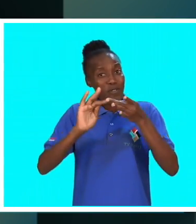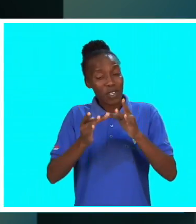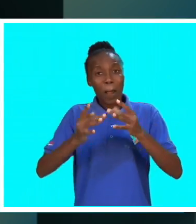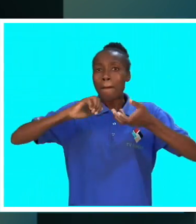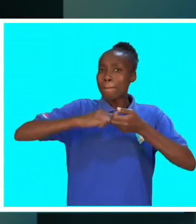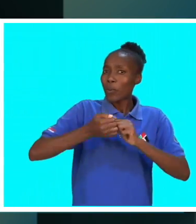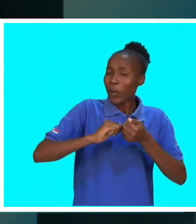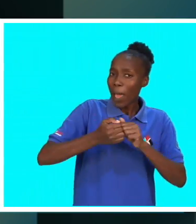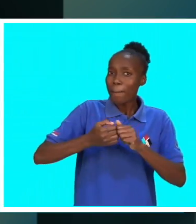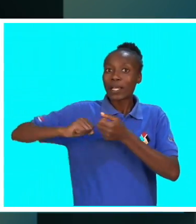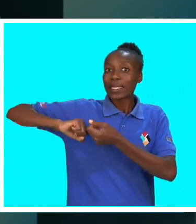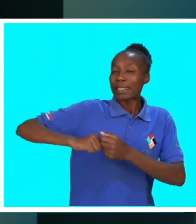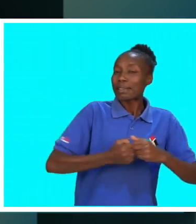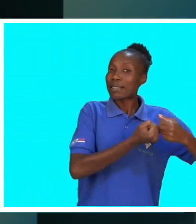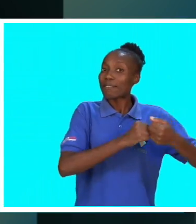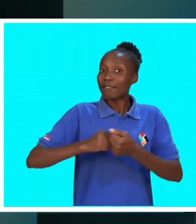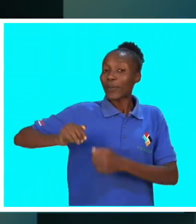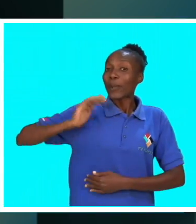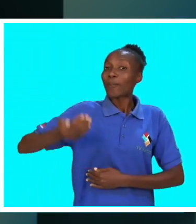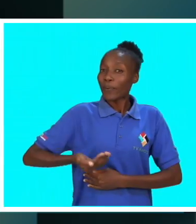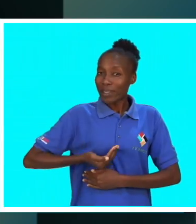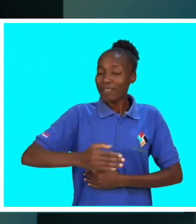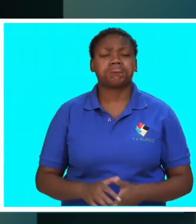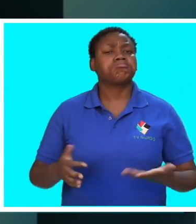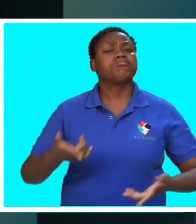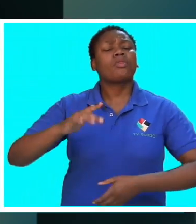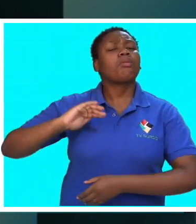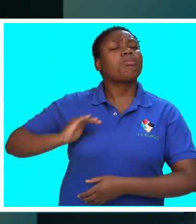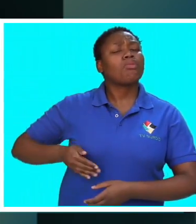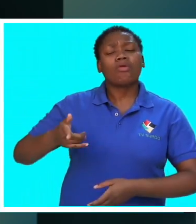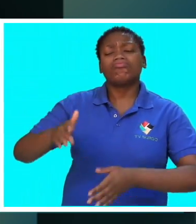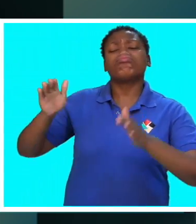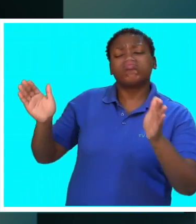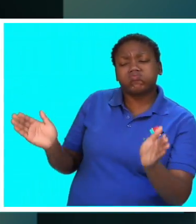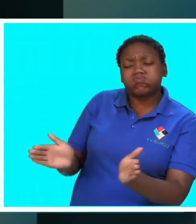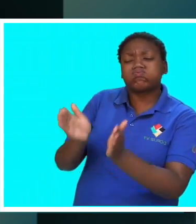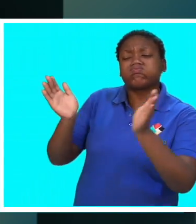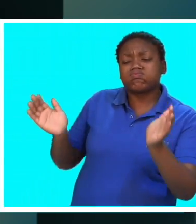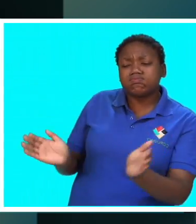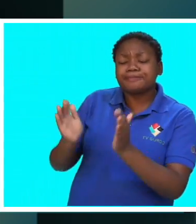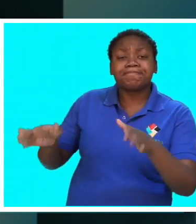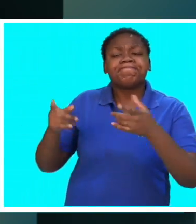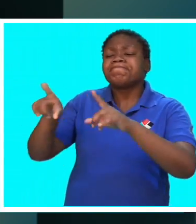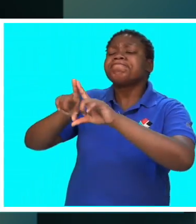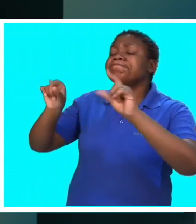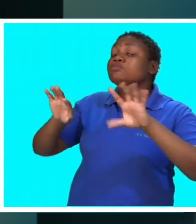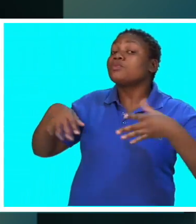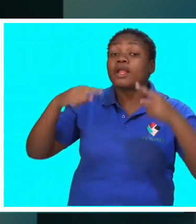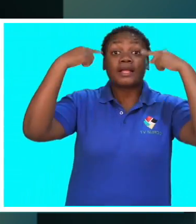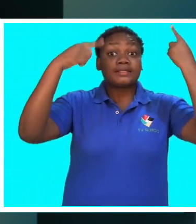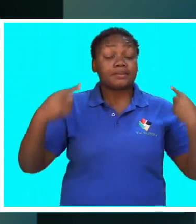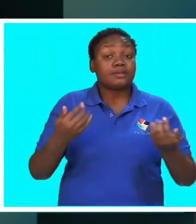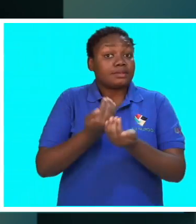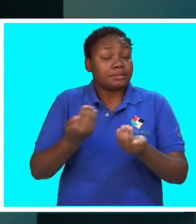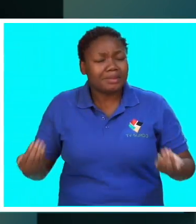desafios que as mulheres enfrentam no seu dia a dia. A emancipação da mulher e a redução dos casamentos